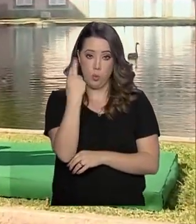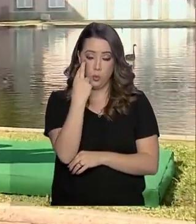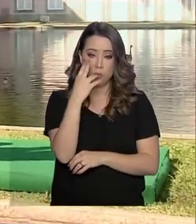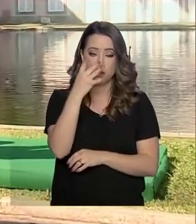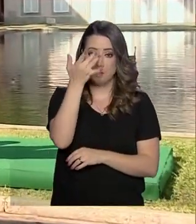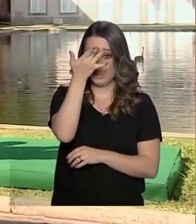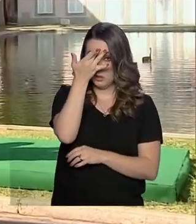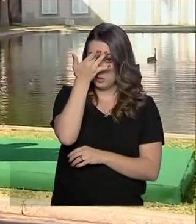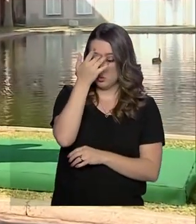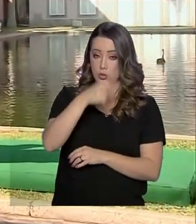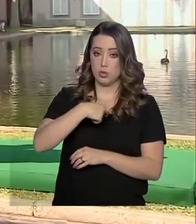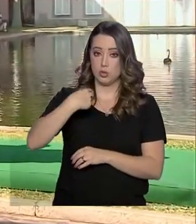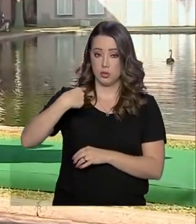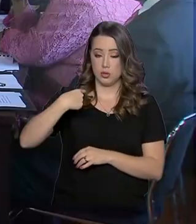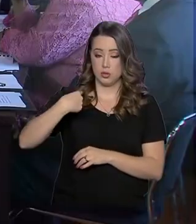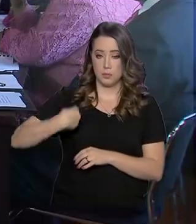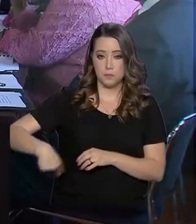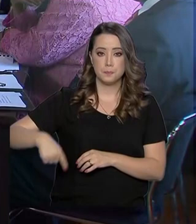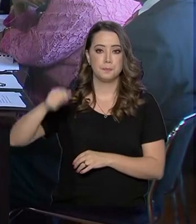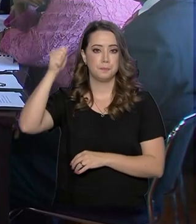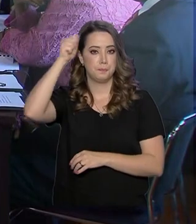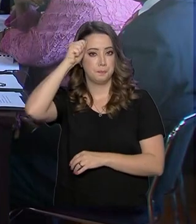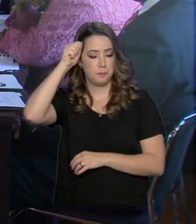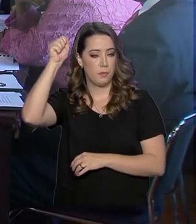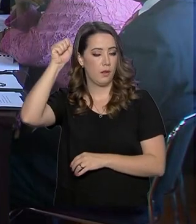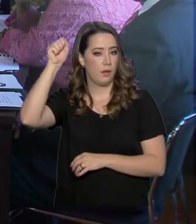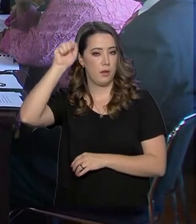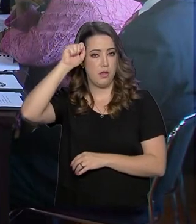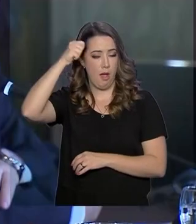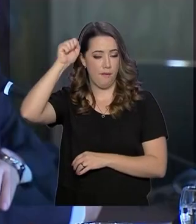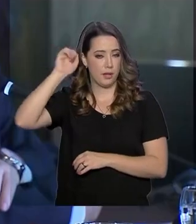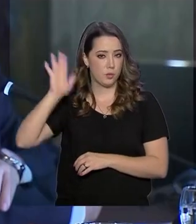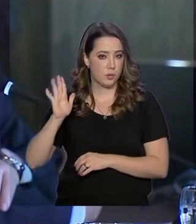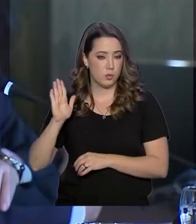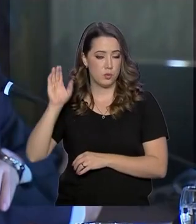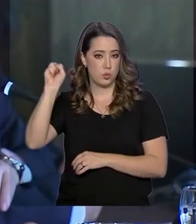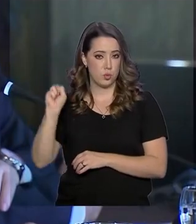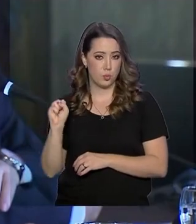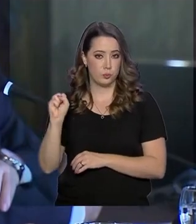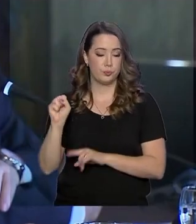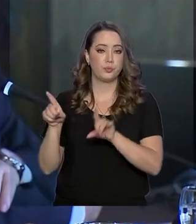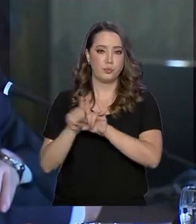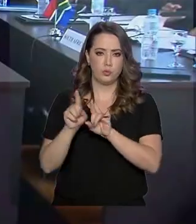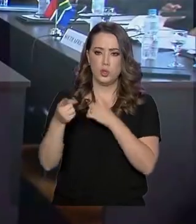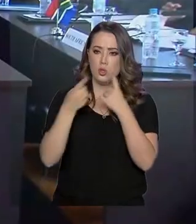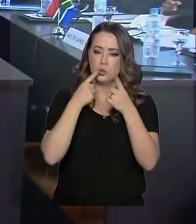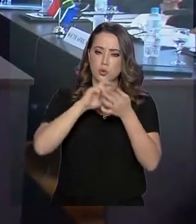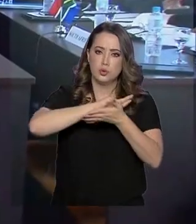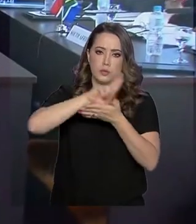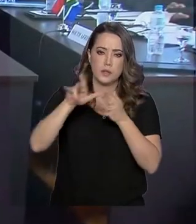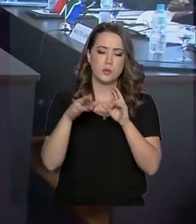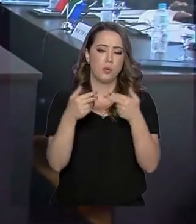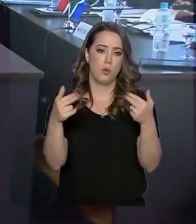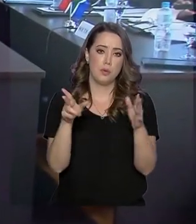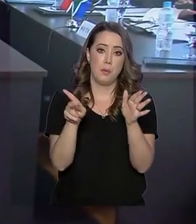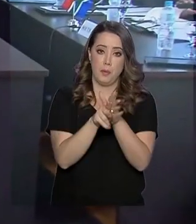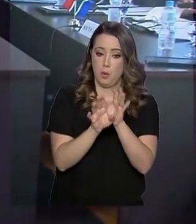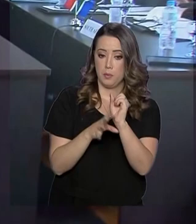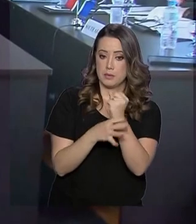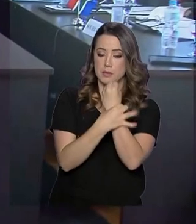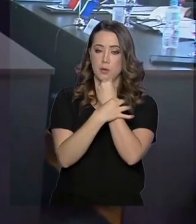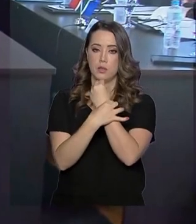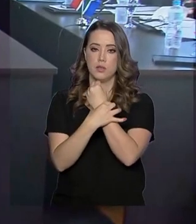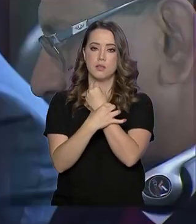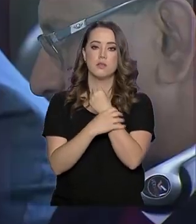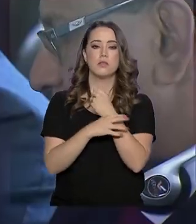Exteriores dos cinco países debateram acordos econômicos, políticos e estratégicos na área de segurança. A reunião